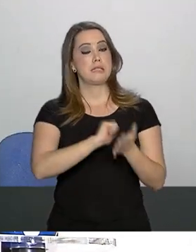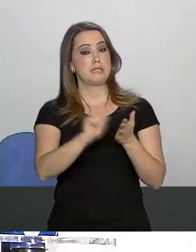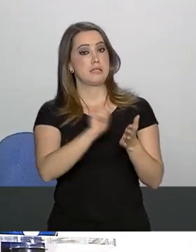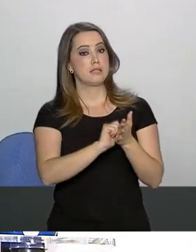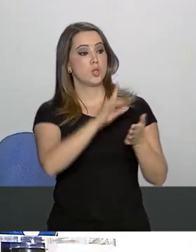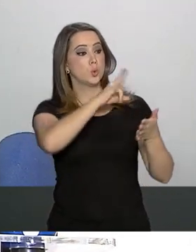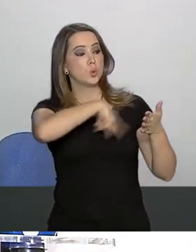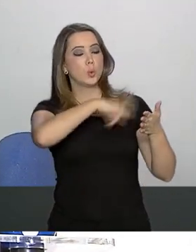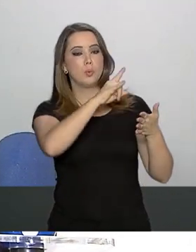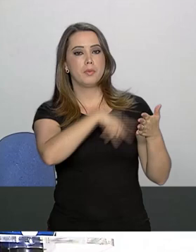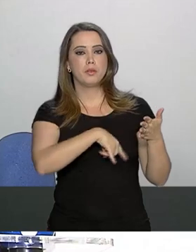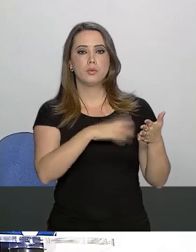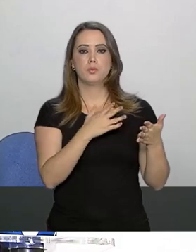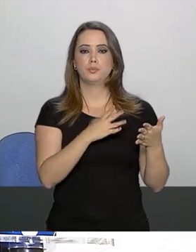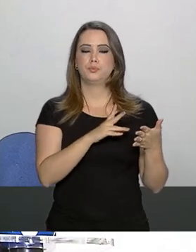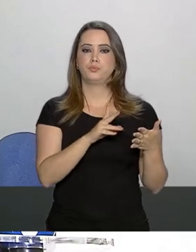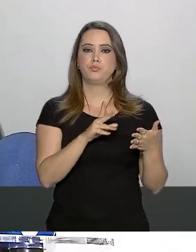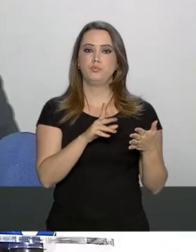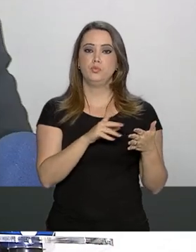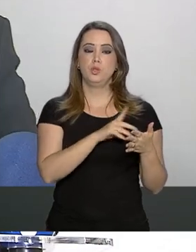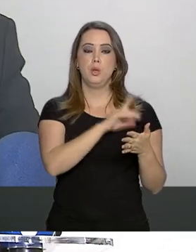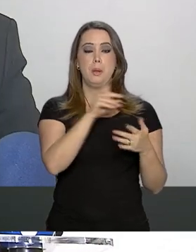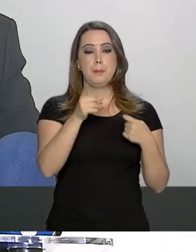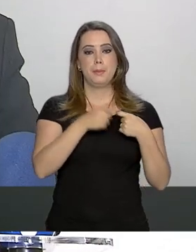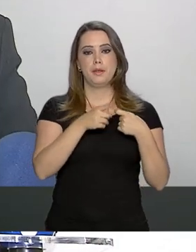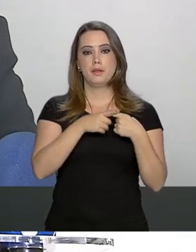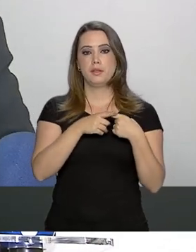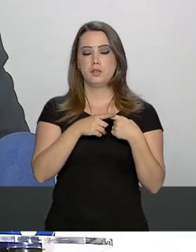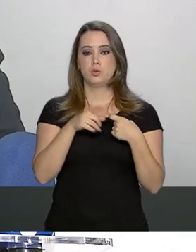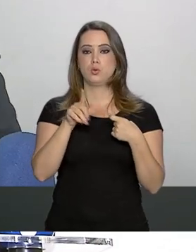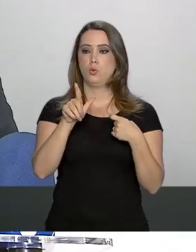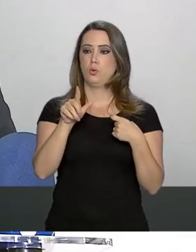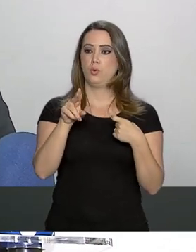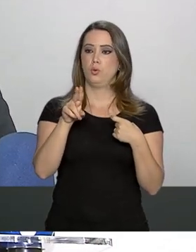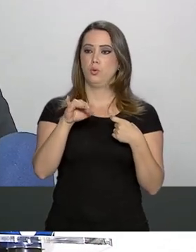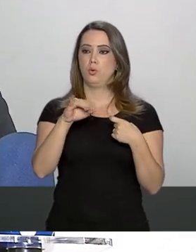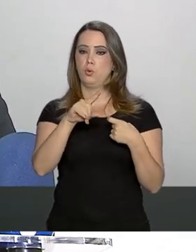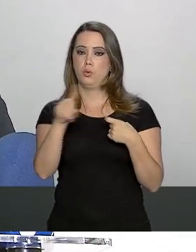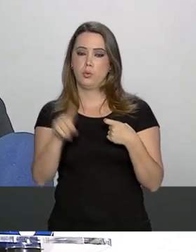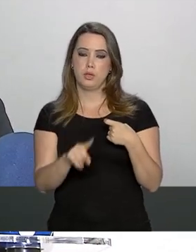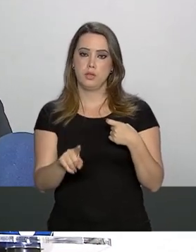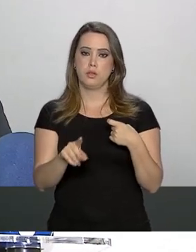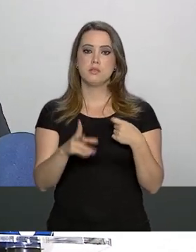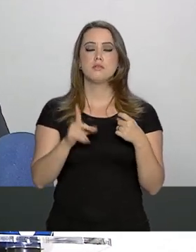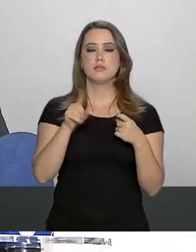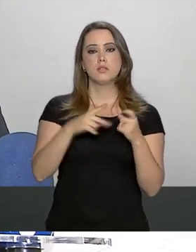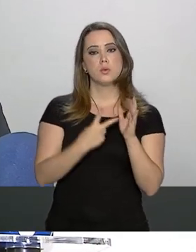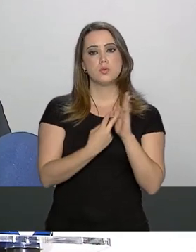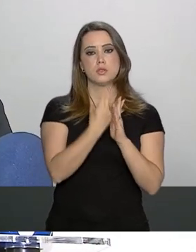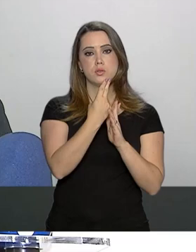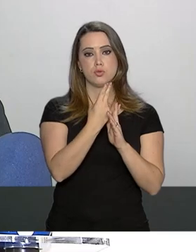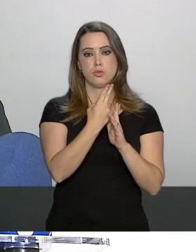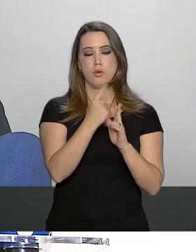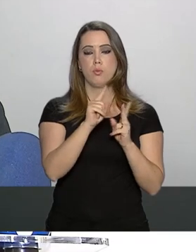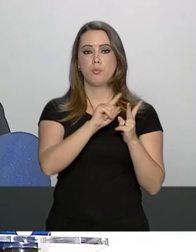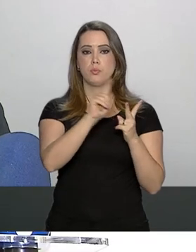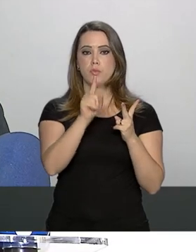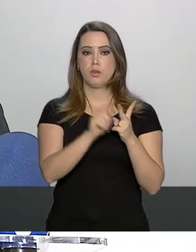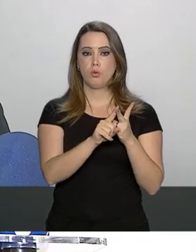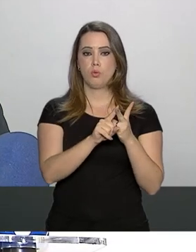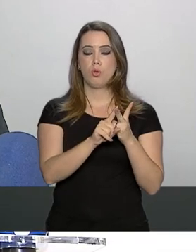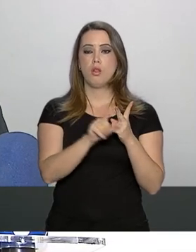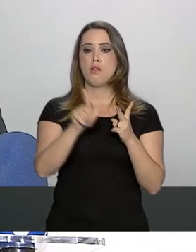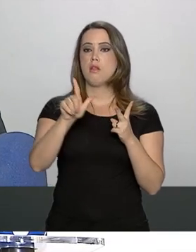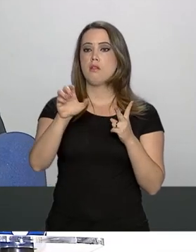o boletim os doutores Antônio Luiz Macedo, cirurgião, o doutor